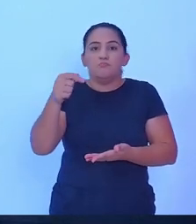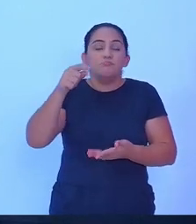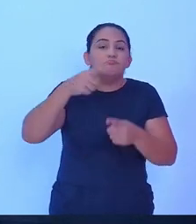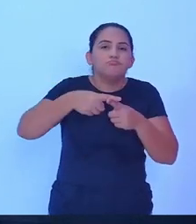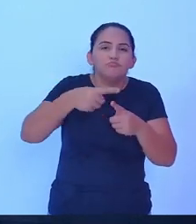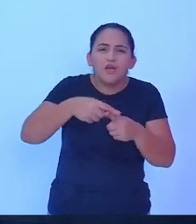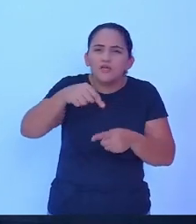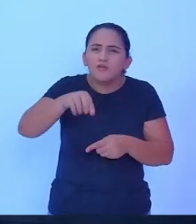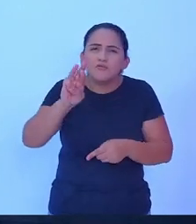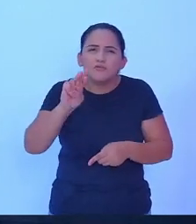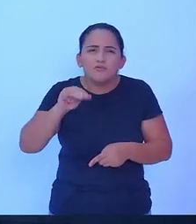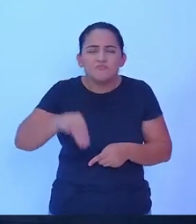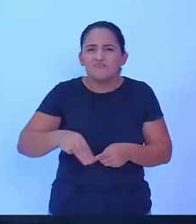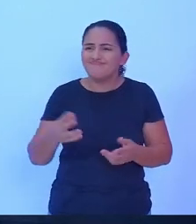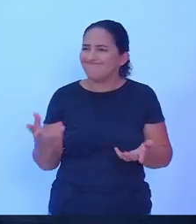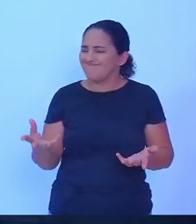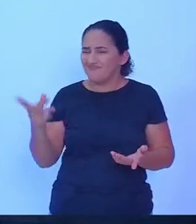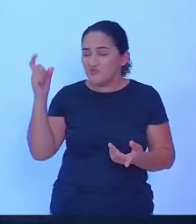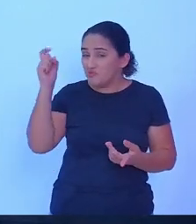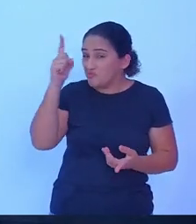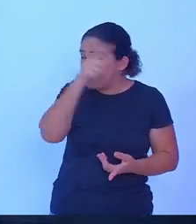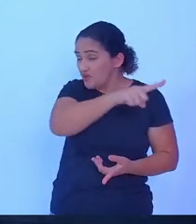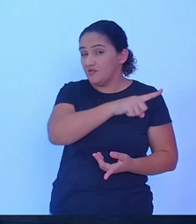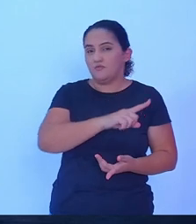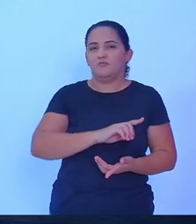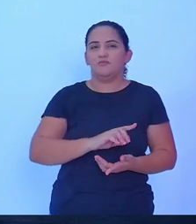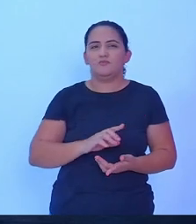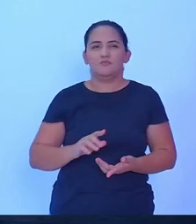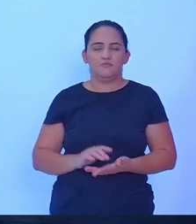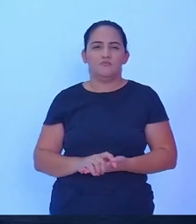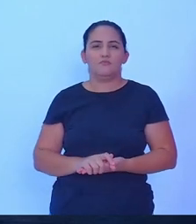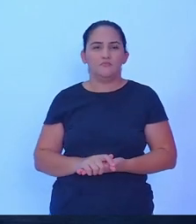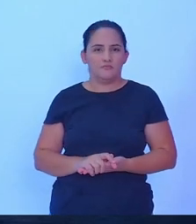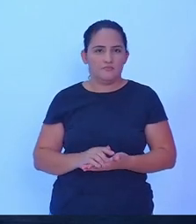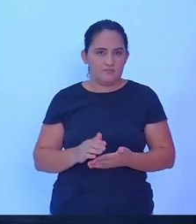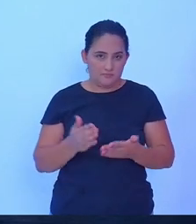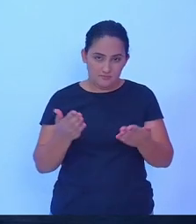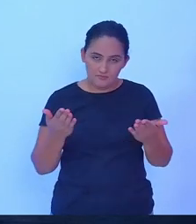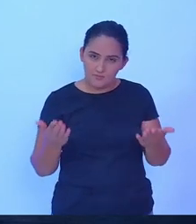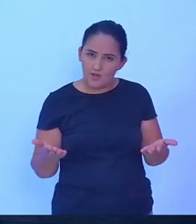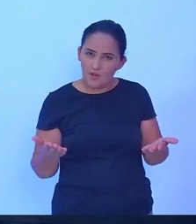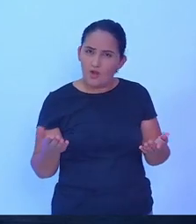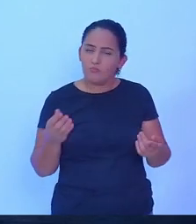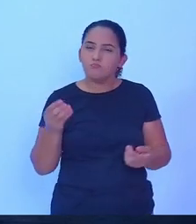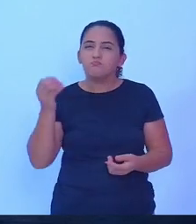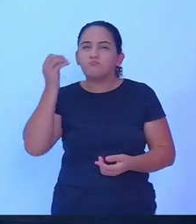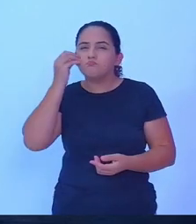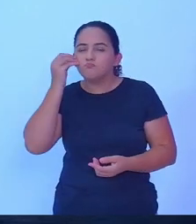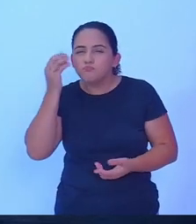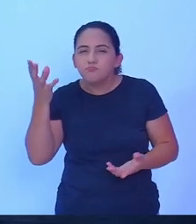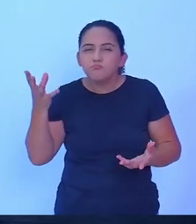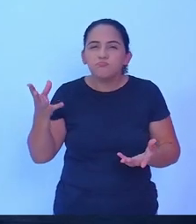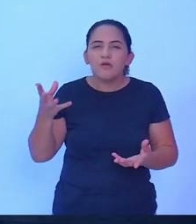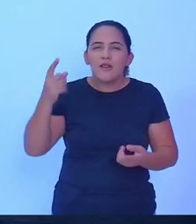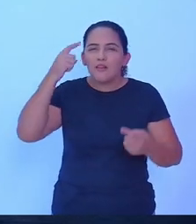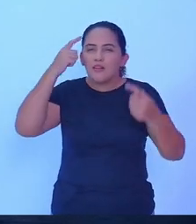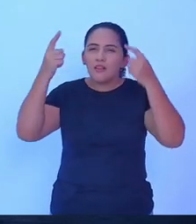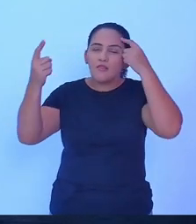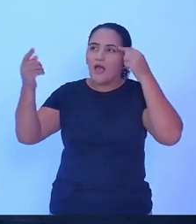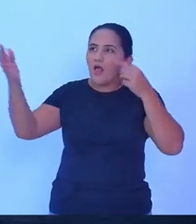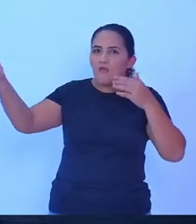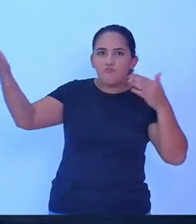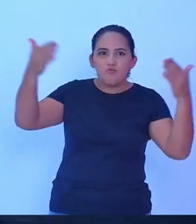junto às pessoas que acreditaram e acreditam no município. Com isso, temos a oportunidade de buscar ideias,